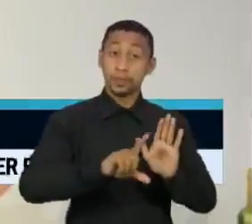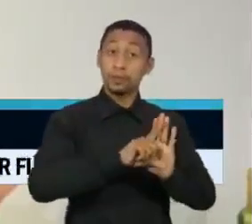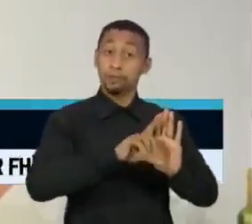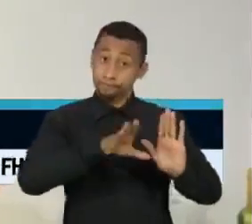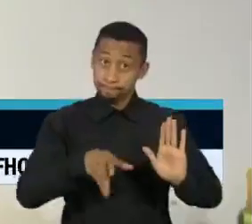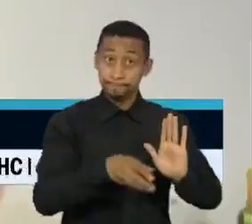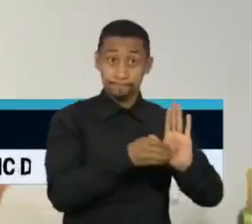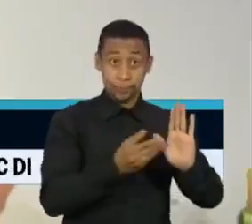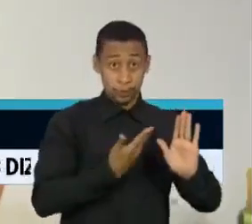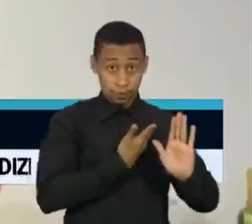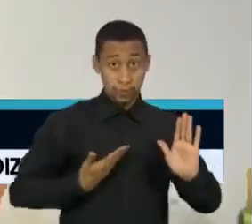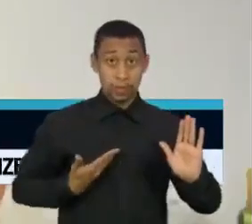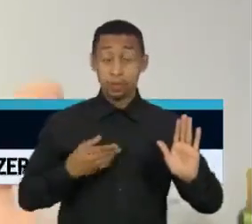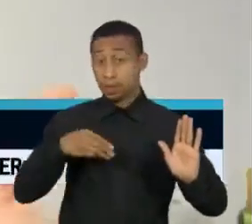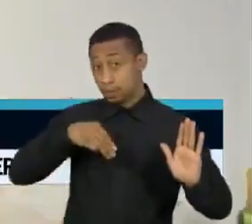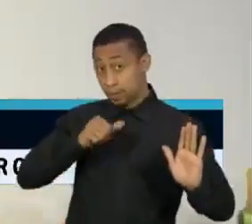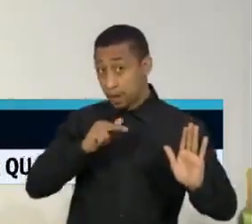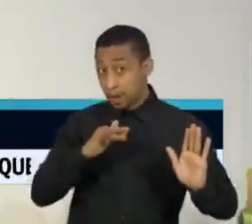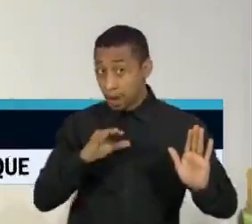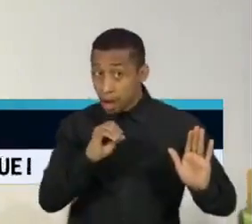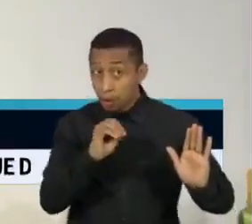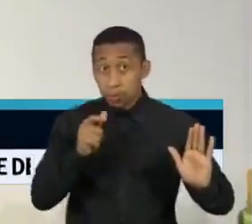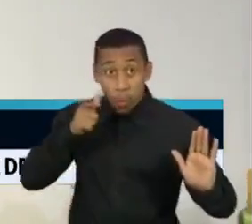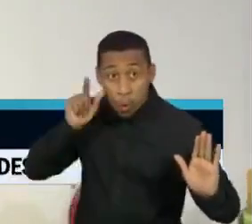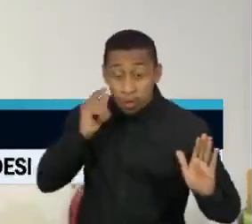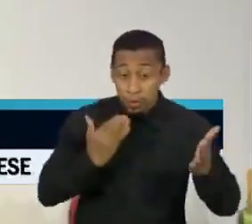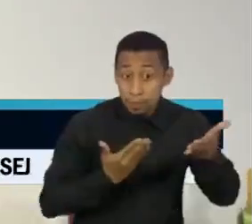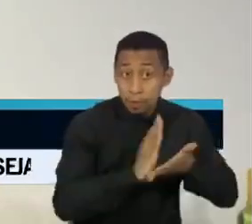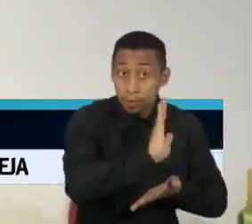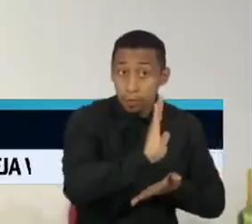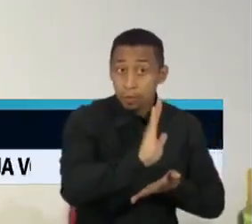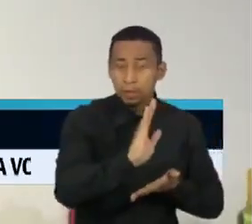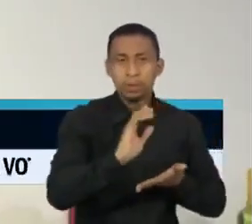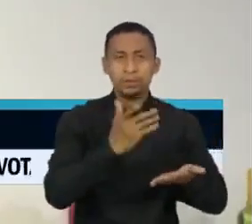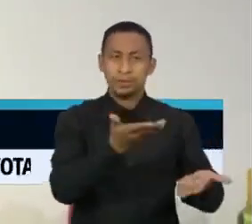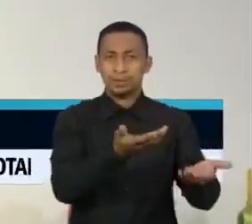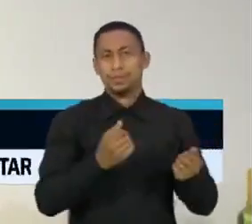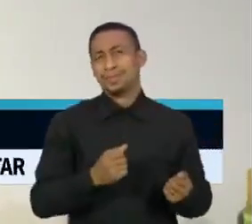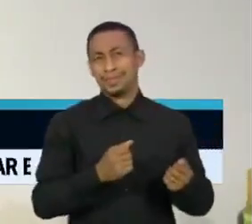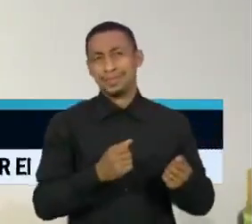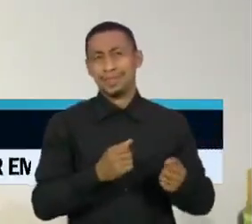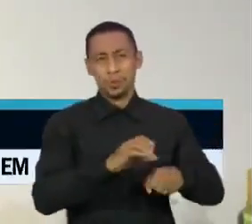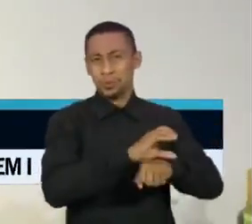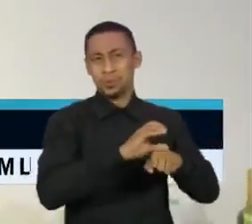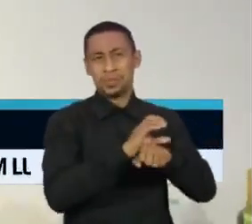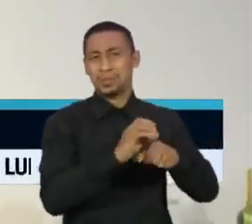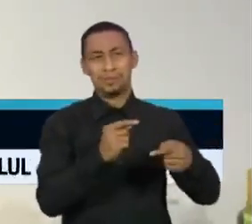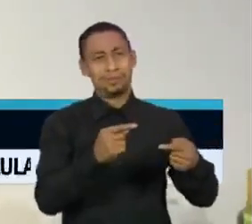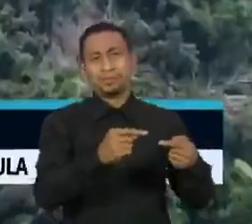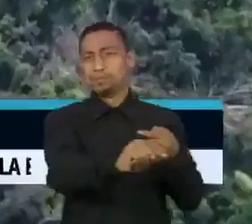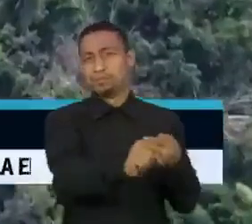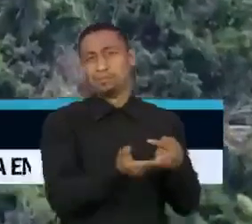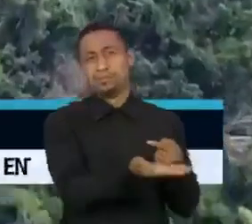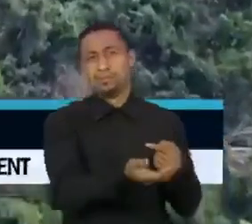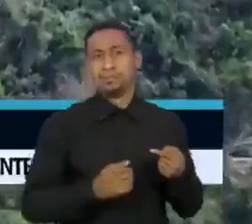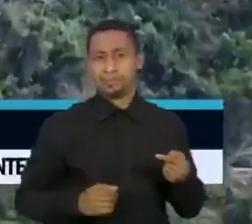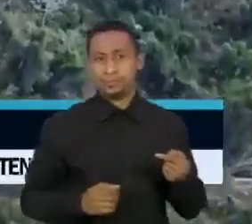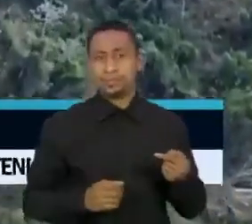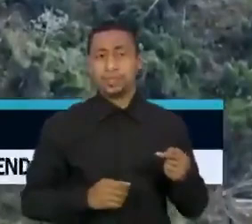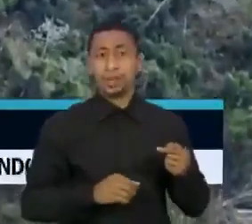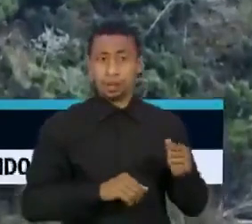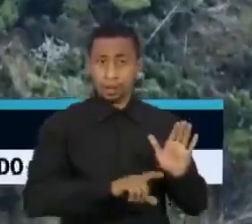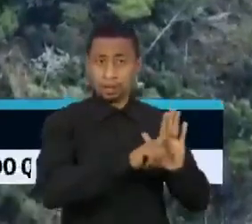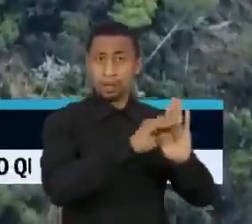sancionada pelo governador Marcos Rocha na data de ontem é flagrantemente inconstitucional. É uma vez que existem